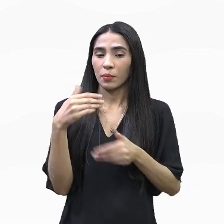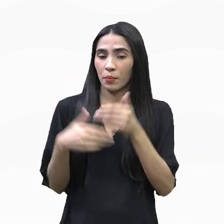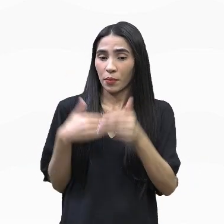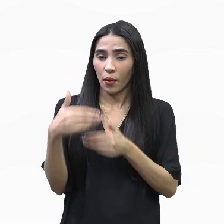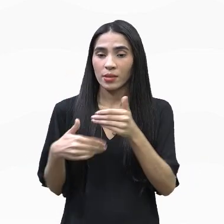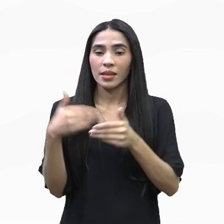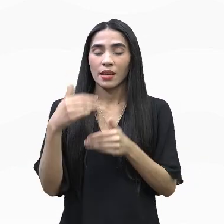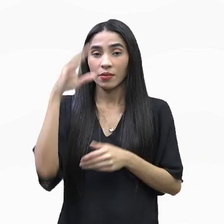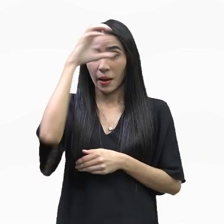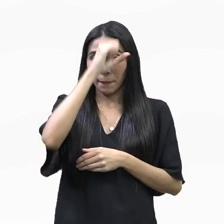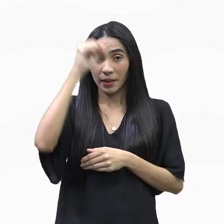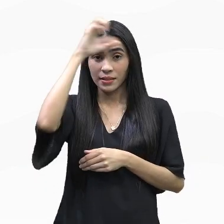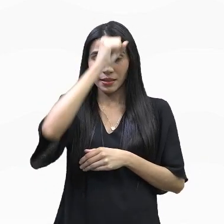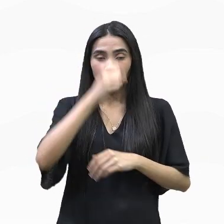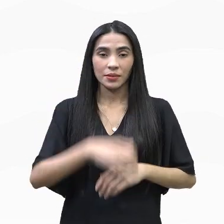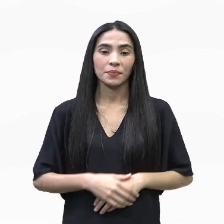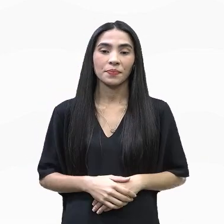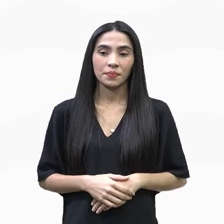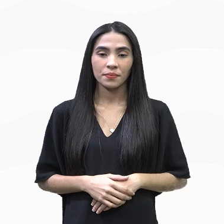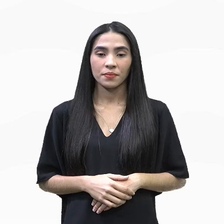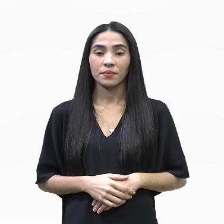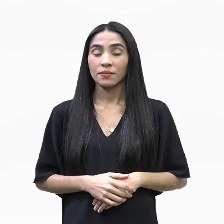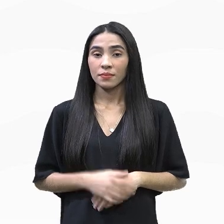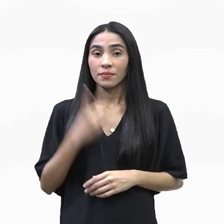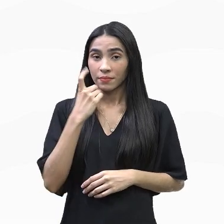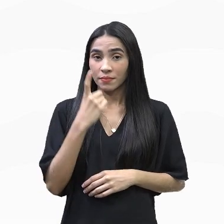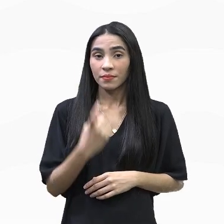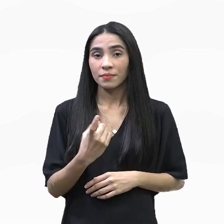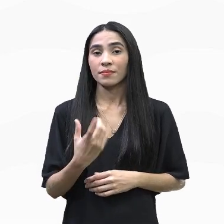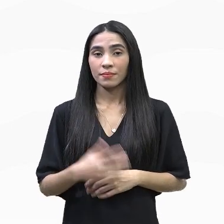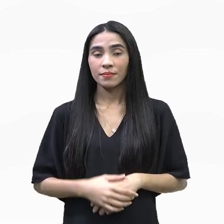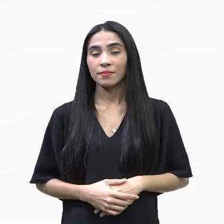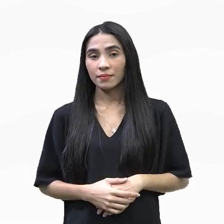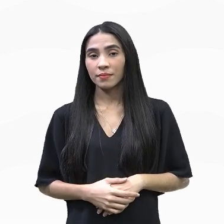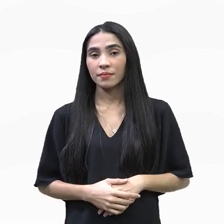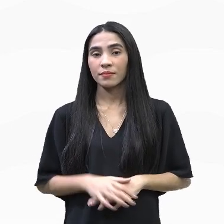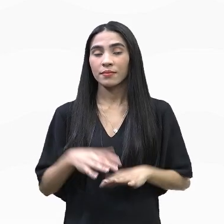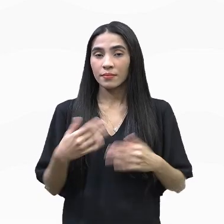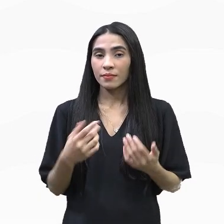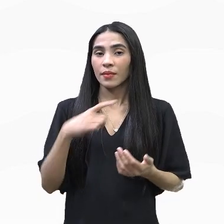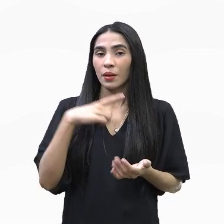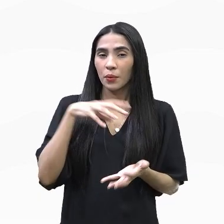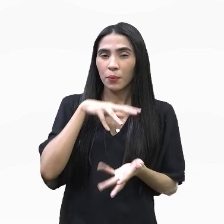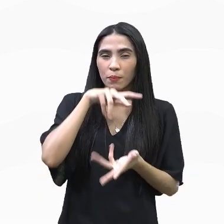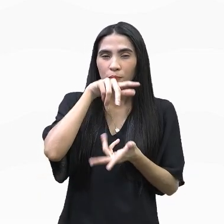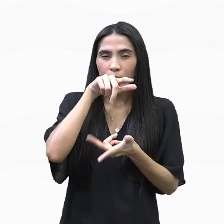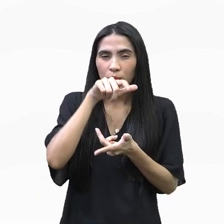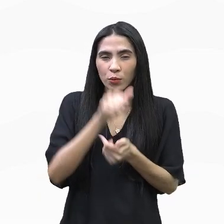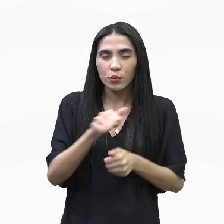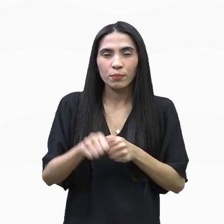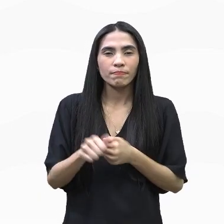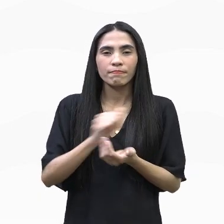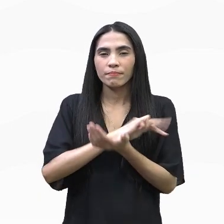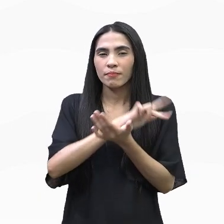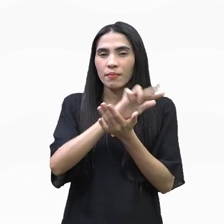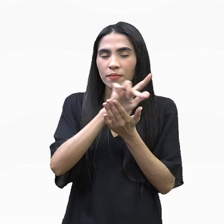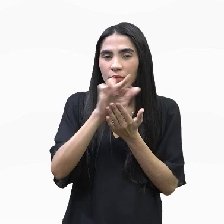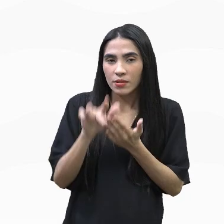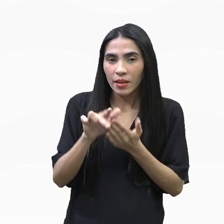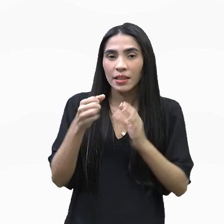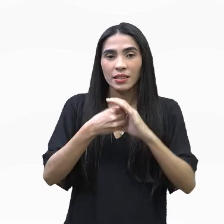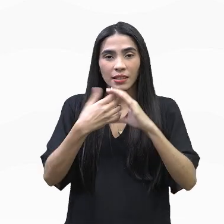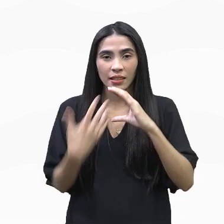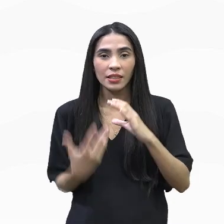aprendizagem. Olha só que coisa interessante, né? Nós temos um mundo plural aí dentro da escola,